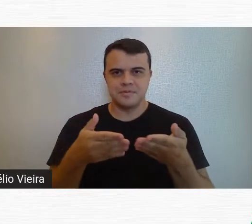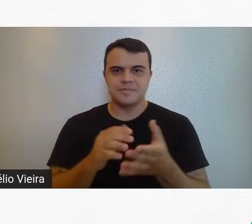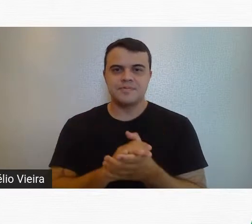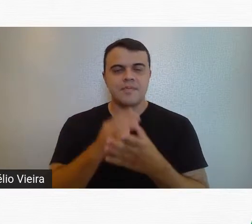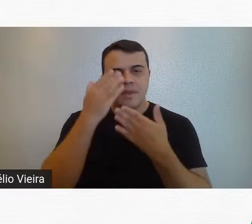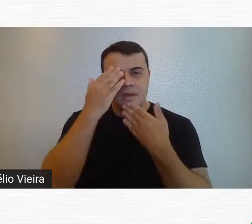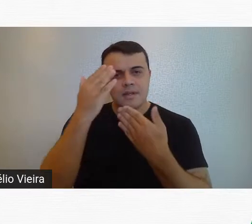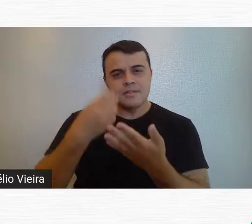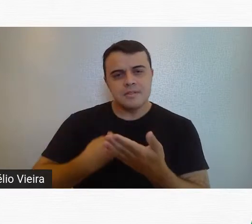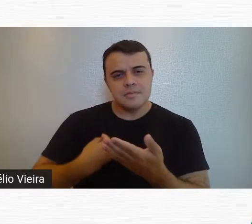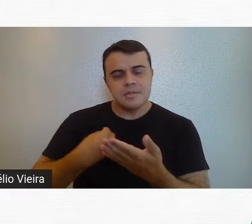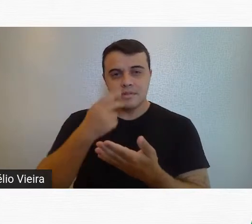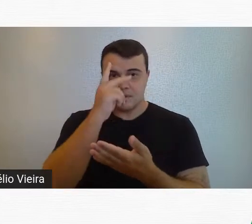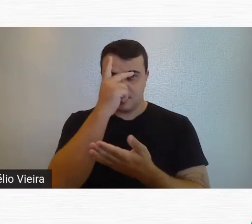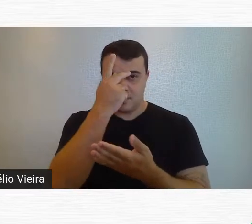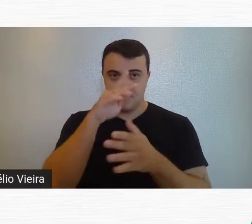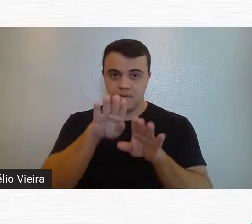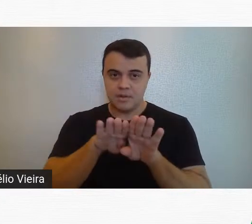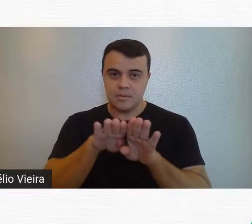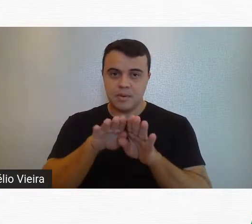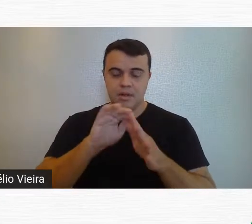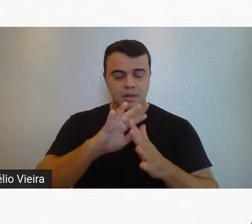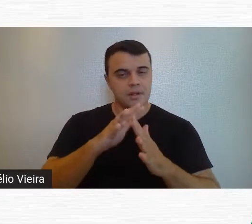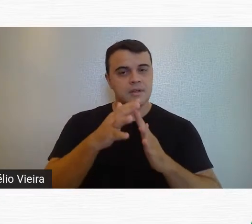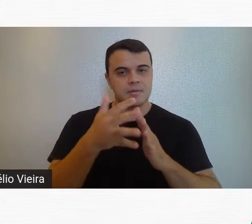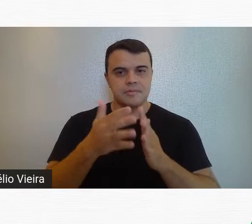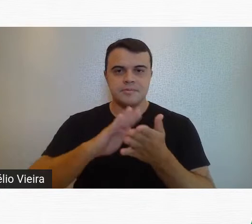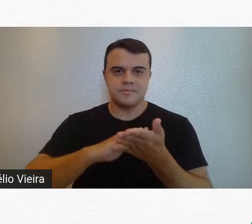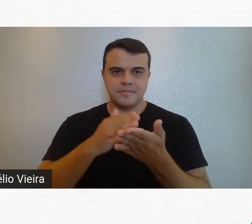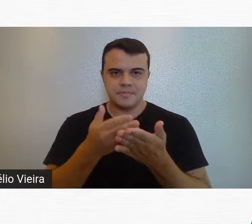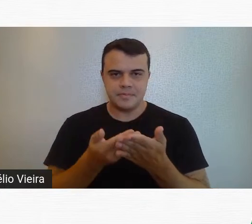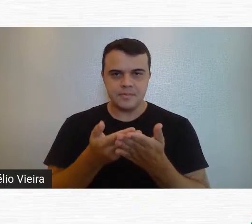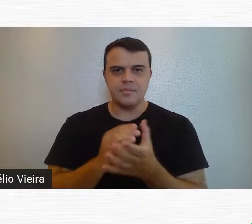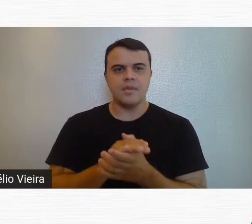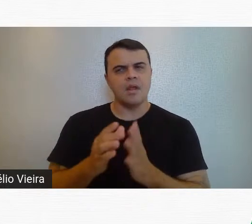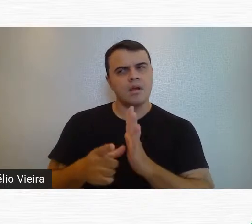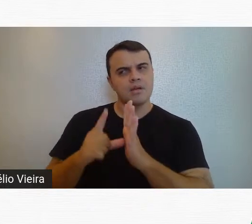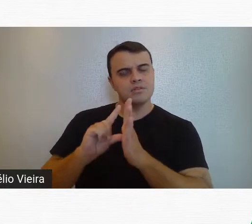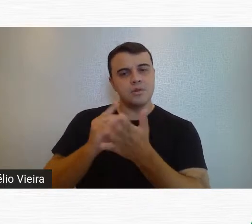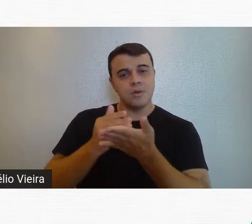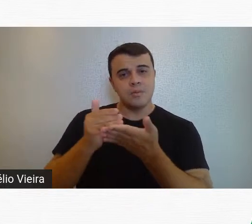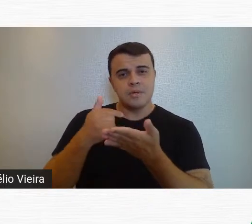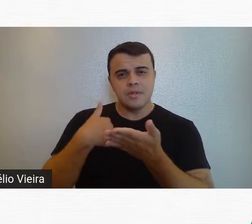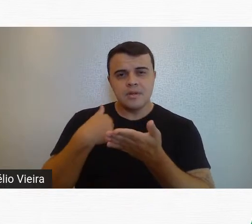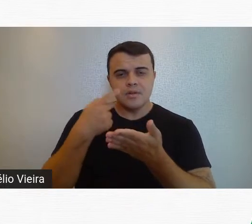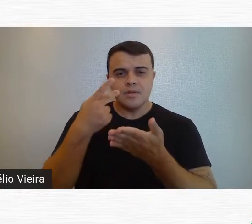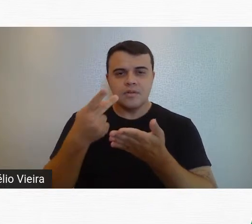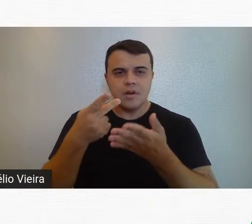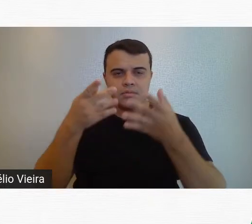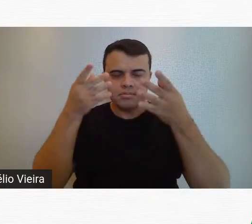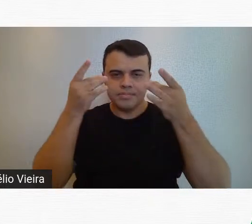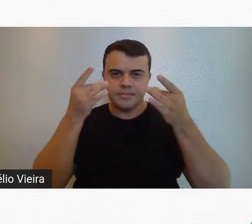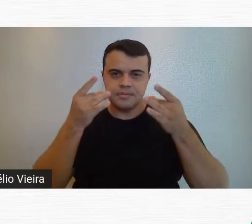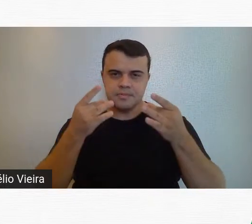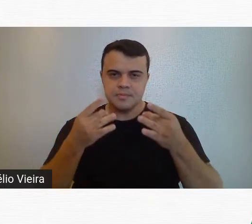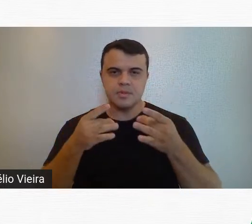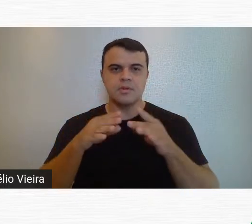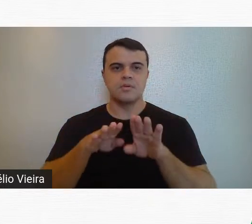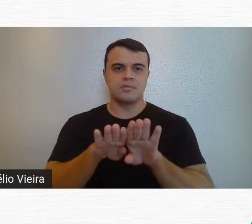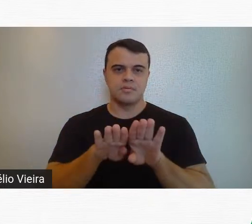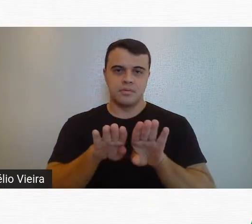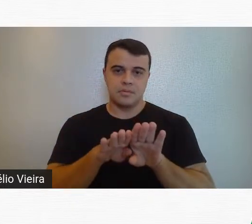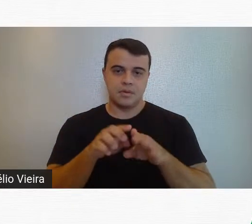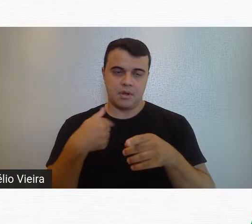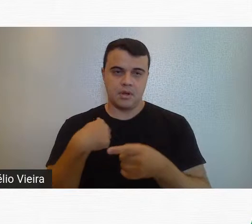Agradeço a presença do Hélio Vieira, que fará a tradução em libras. Antes de começar, eu gostaria de fazer a minha audiodescrição.